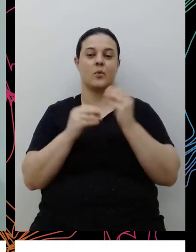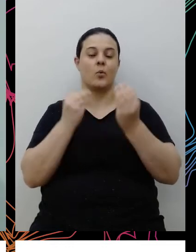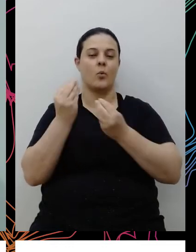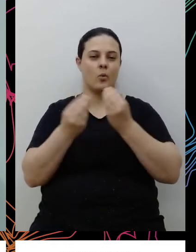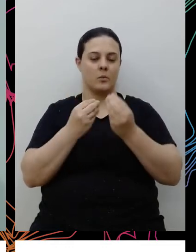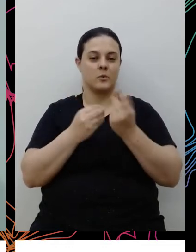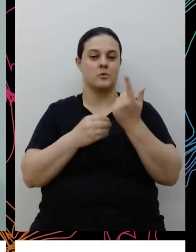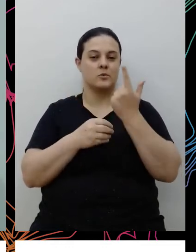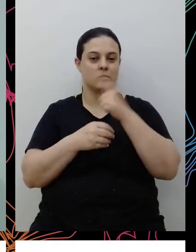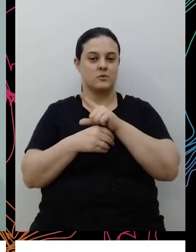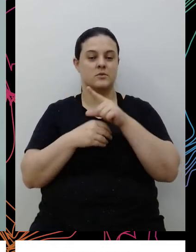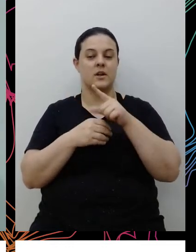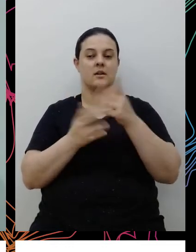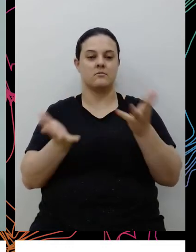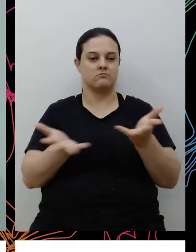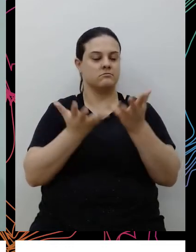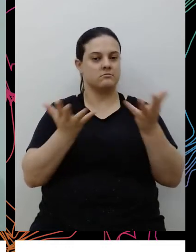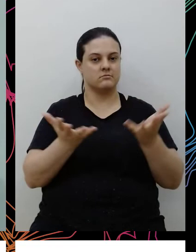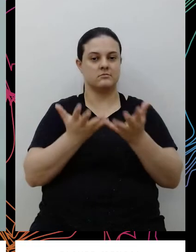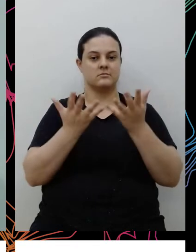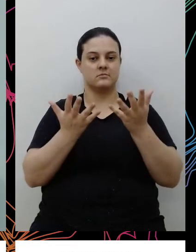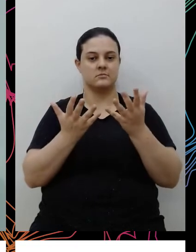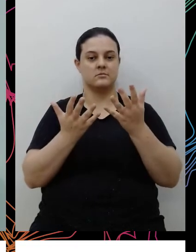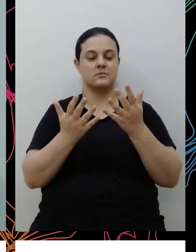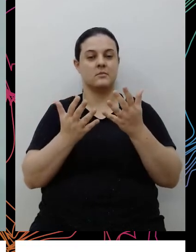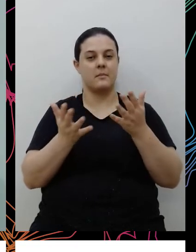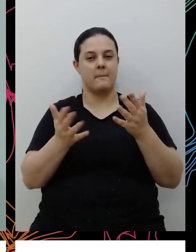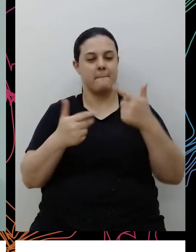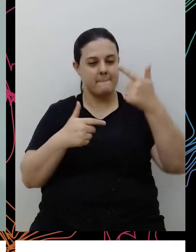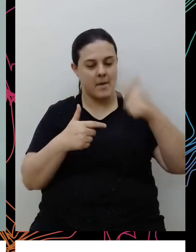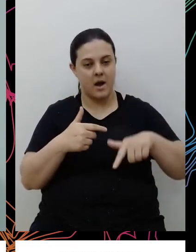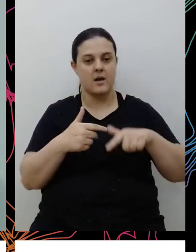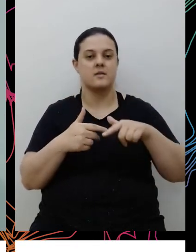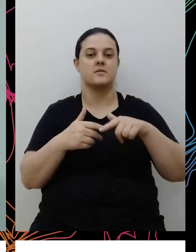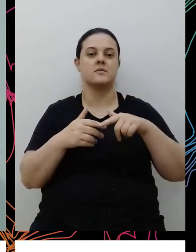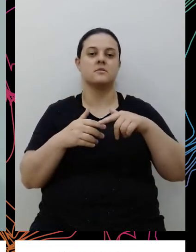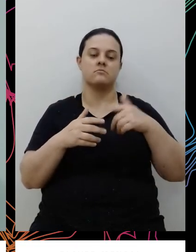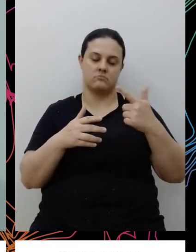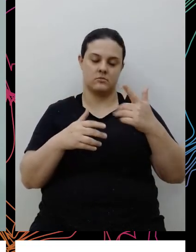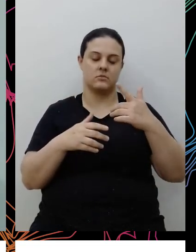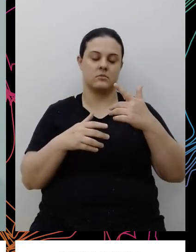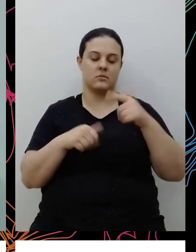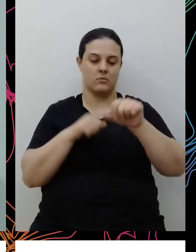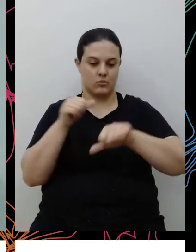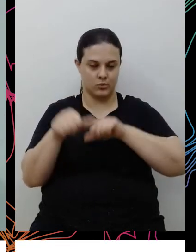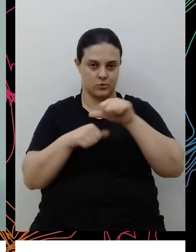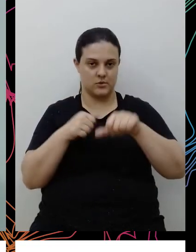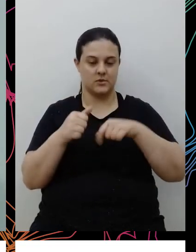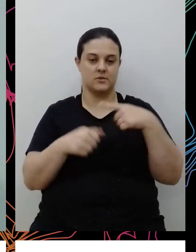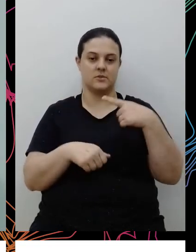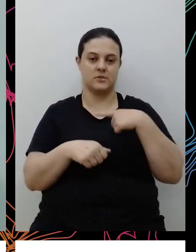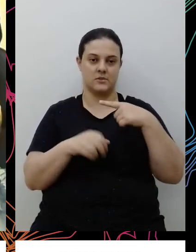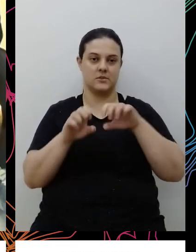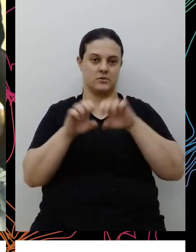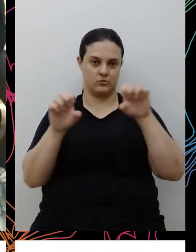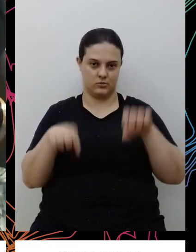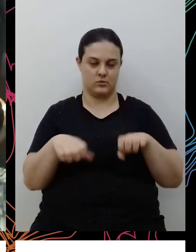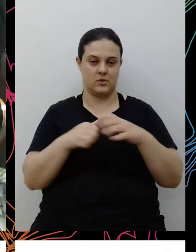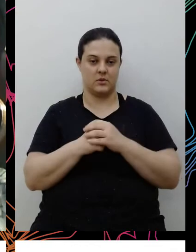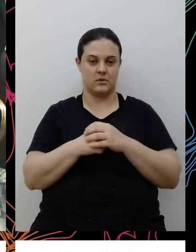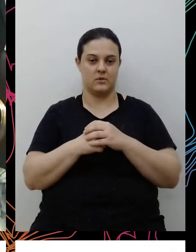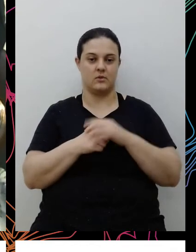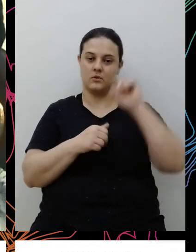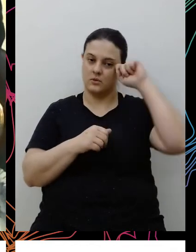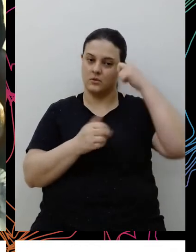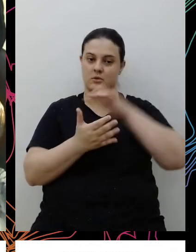de promover ou de impulsionar a promoção dessa mudança estrutural, né, o racismo,